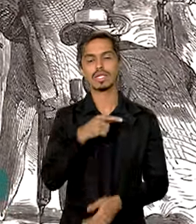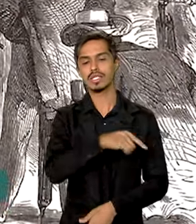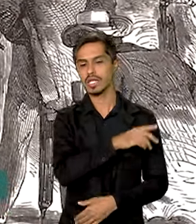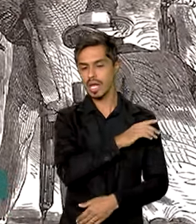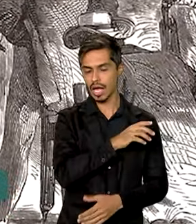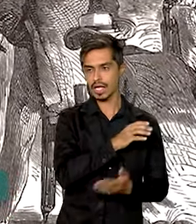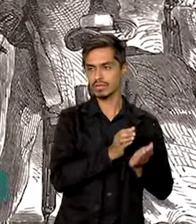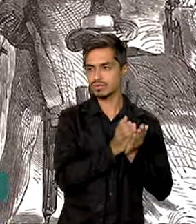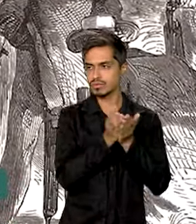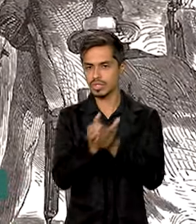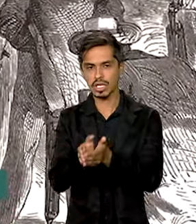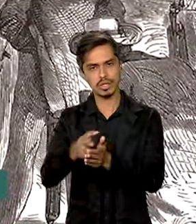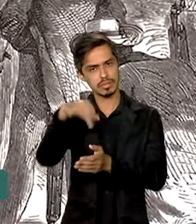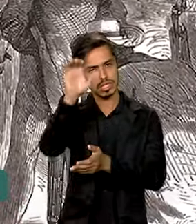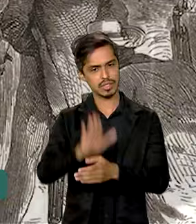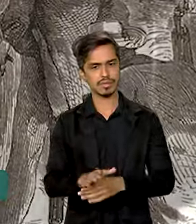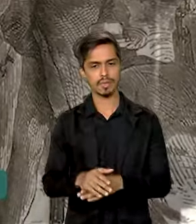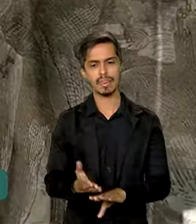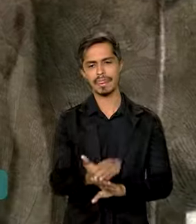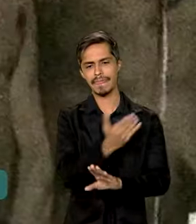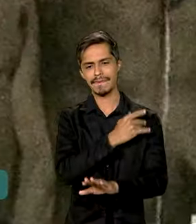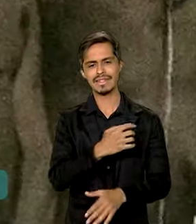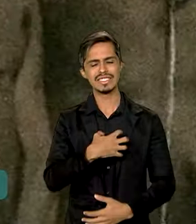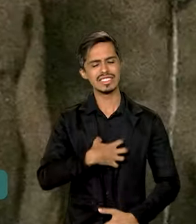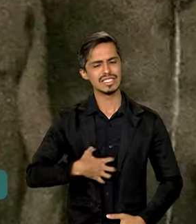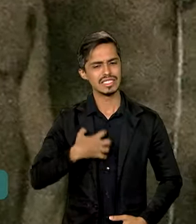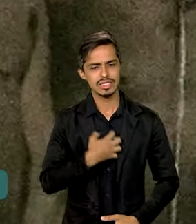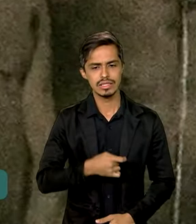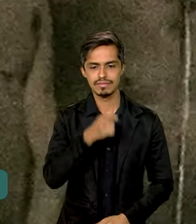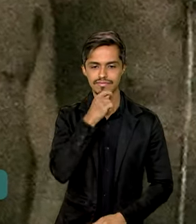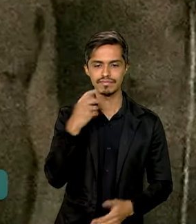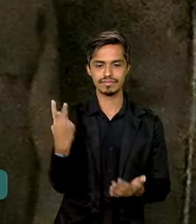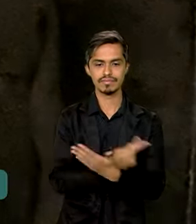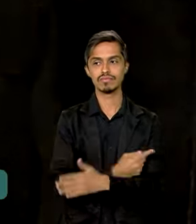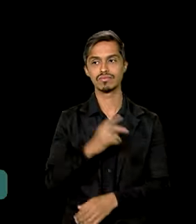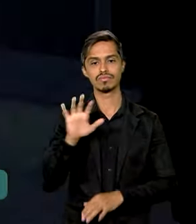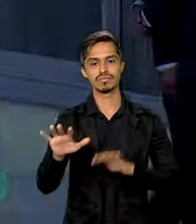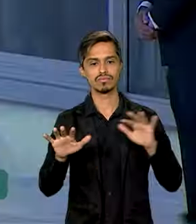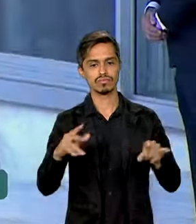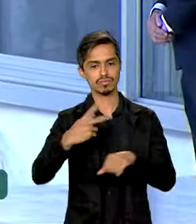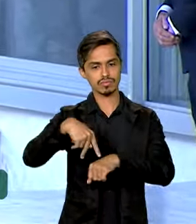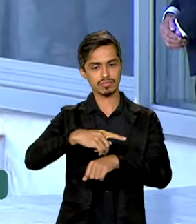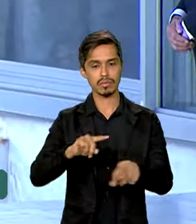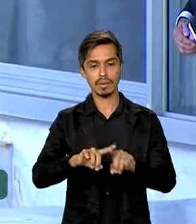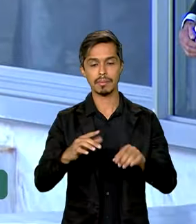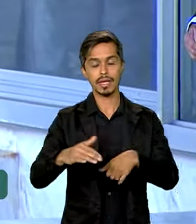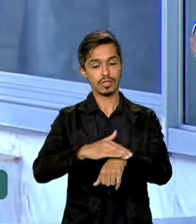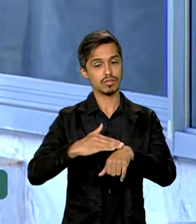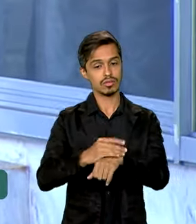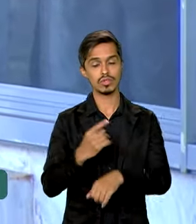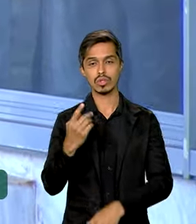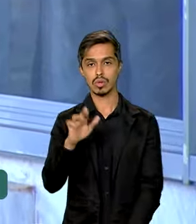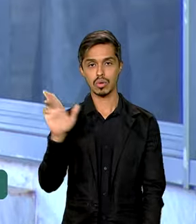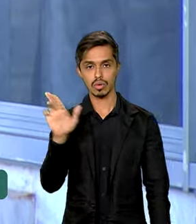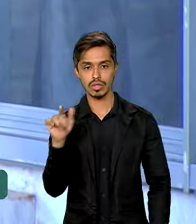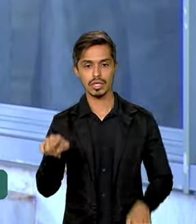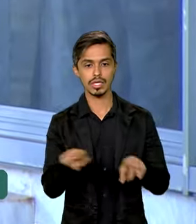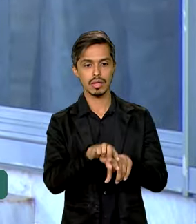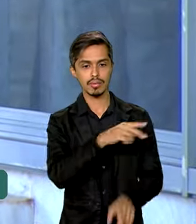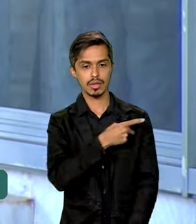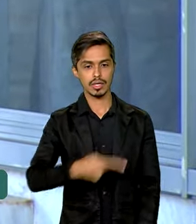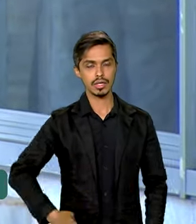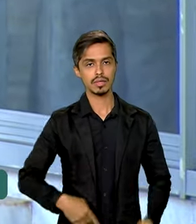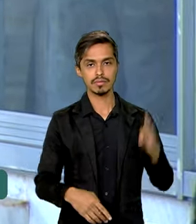Brasil. O passado é uma ferida ainda aberta na história dos dois países. Mas a conversa entre o presidente Lula e o